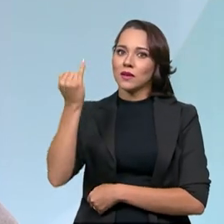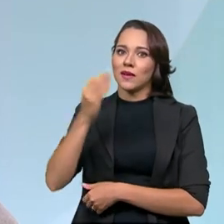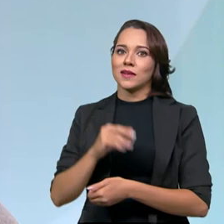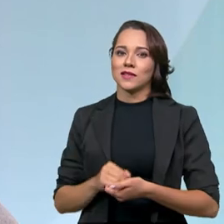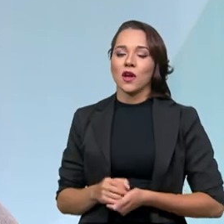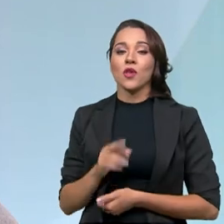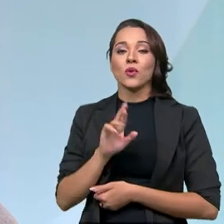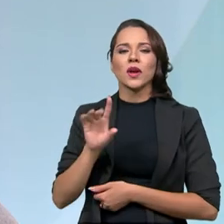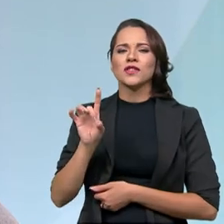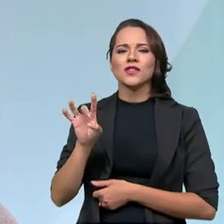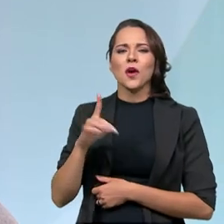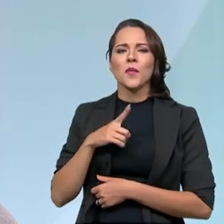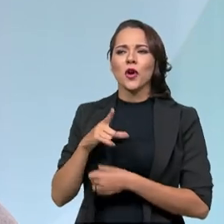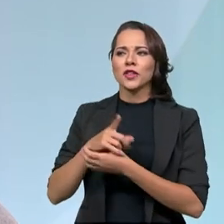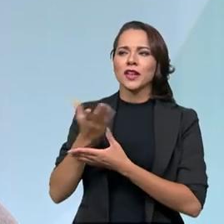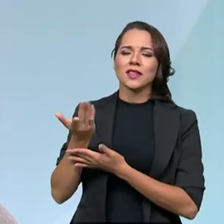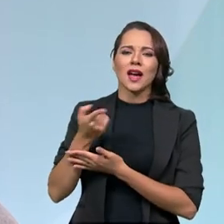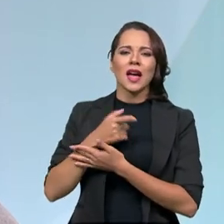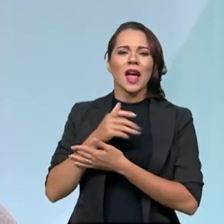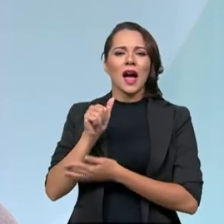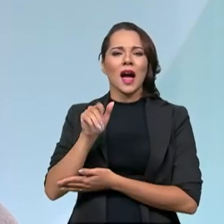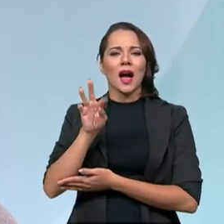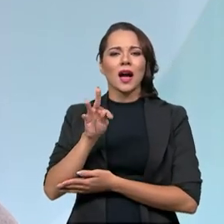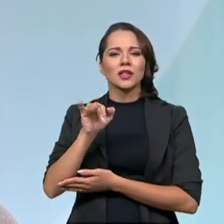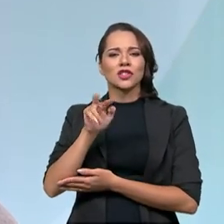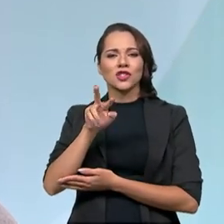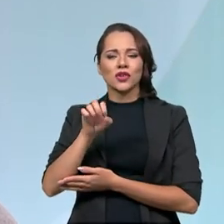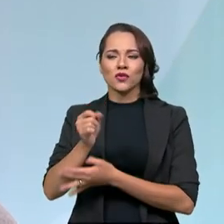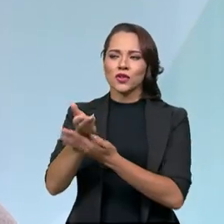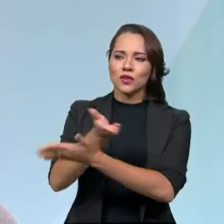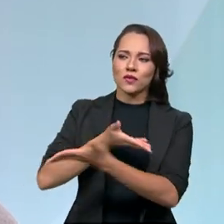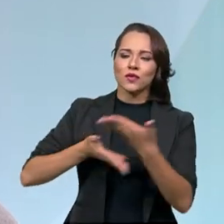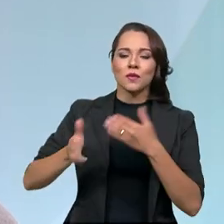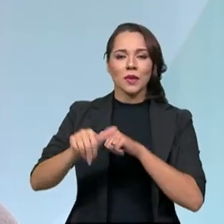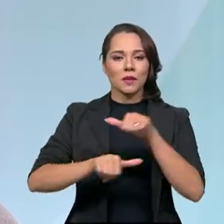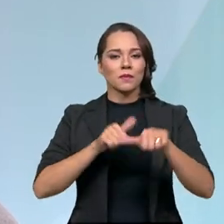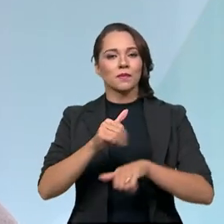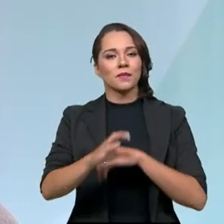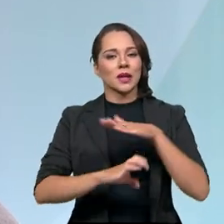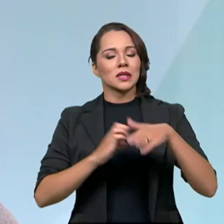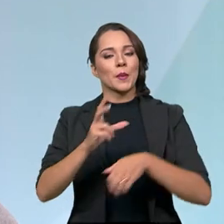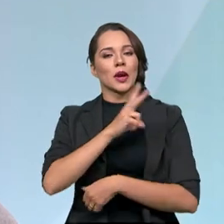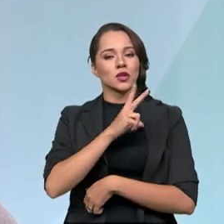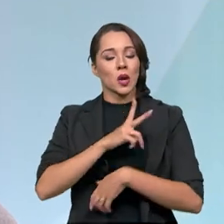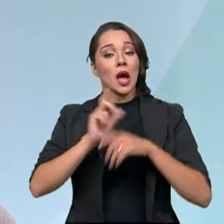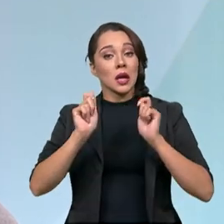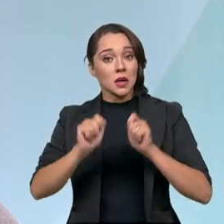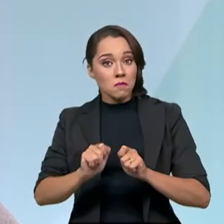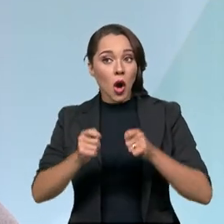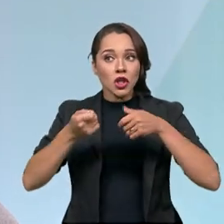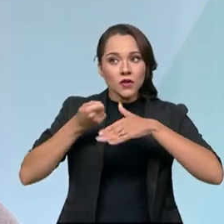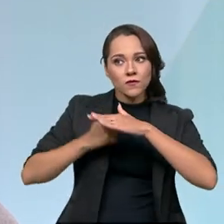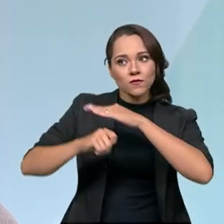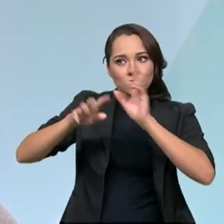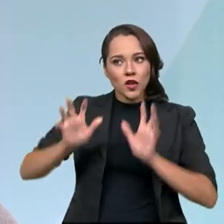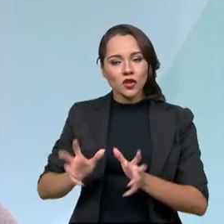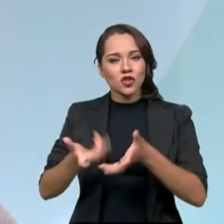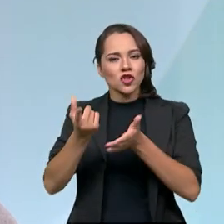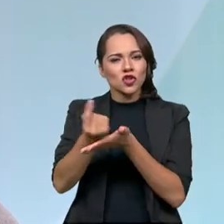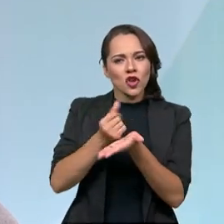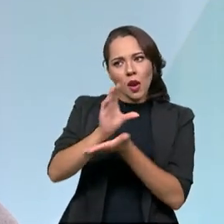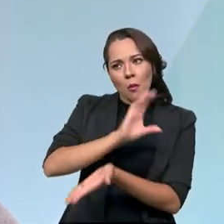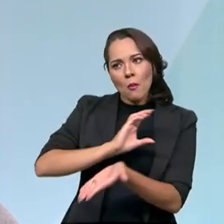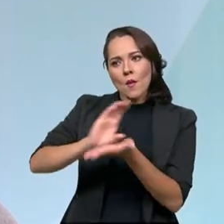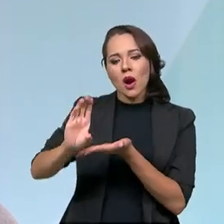só pela questão da transferência de ativos públicos para a iniciativa privada que possa, então, investir e aplicar recursos